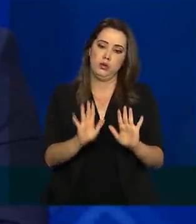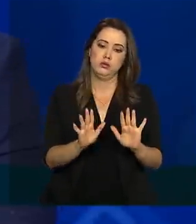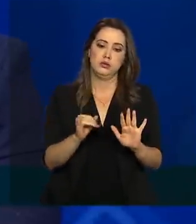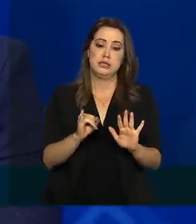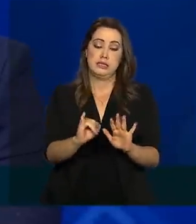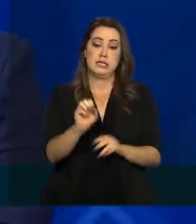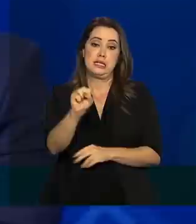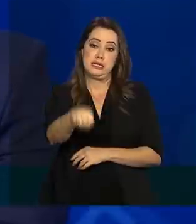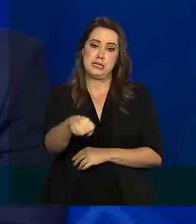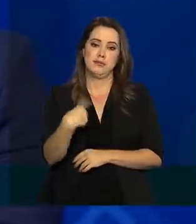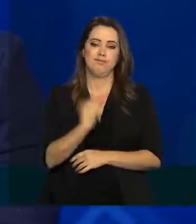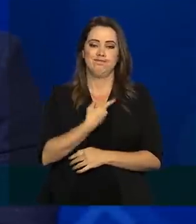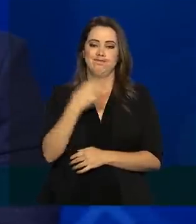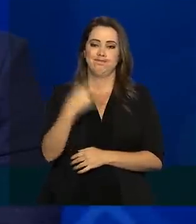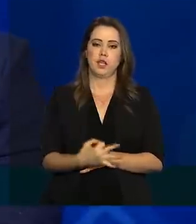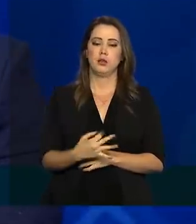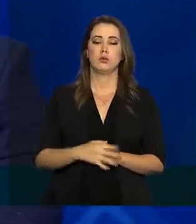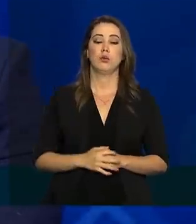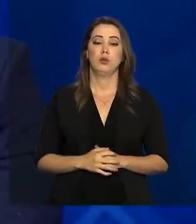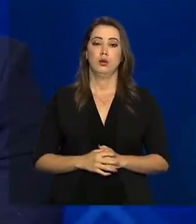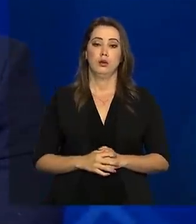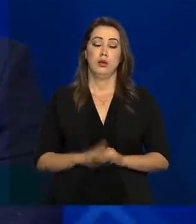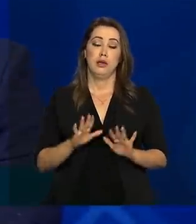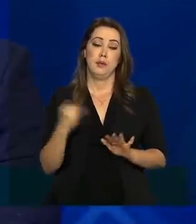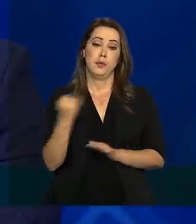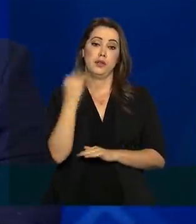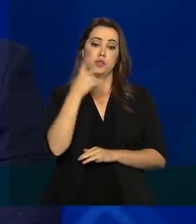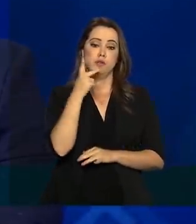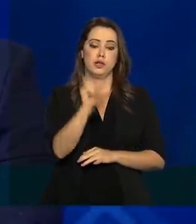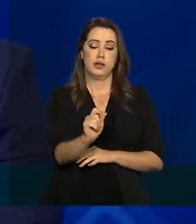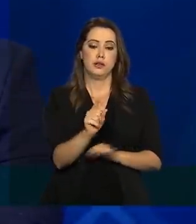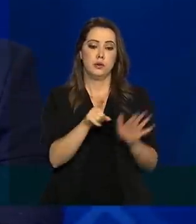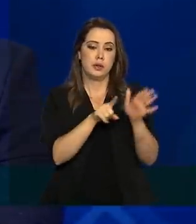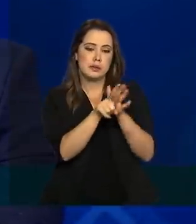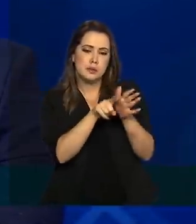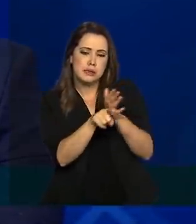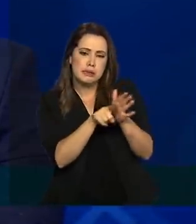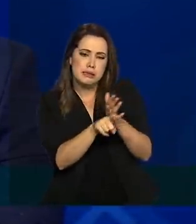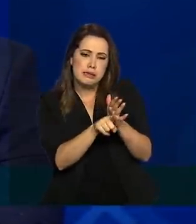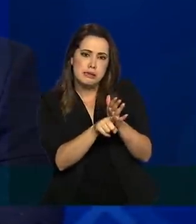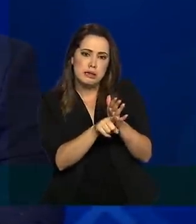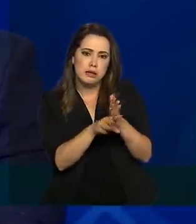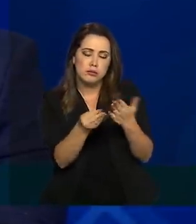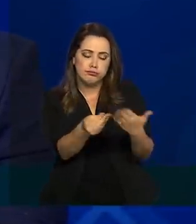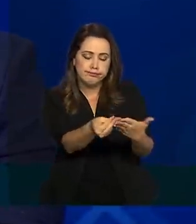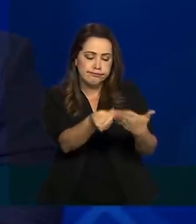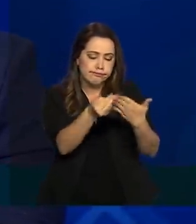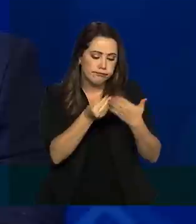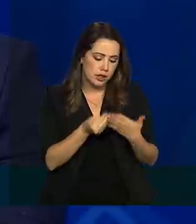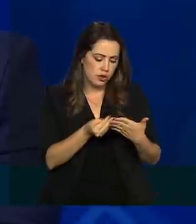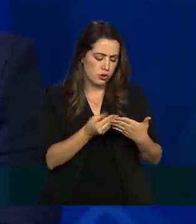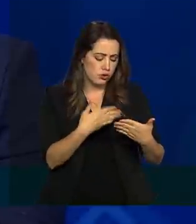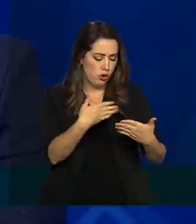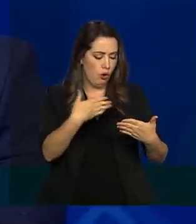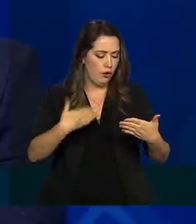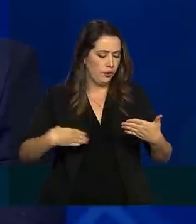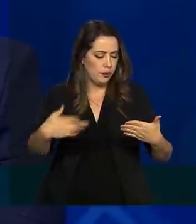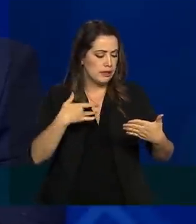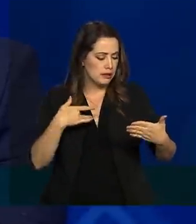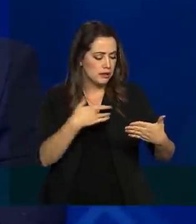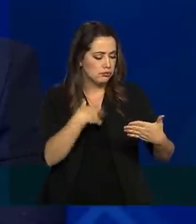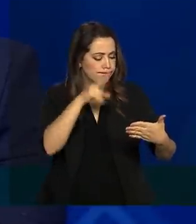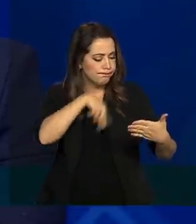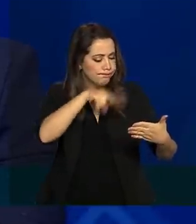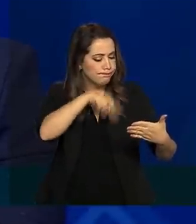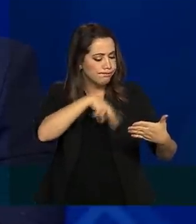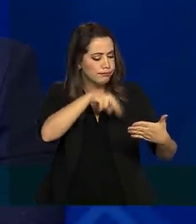Sim, com certeza, inclusive é importante falar que essas pesquisas para a gente, como Ministério da Saúde, como gestores, a maior